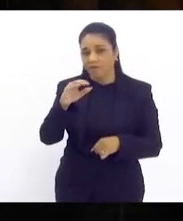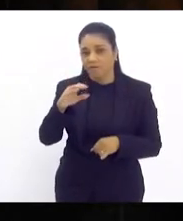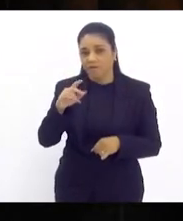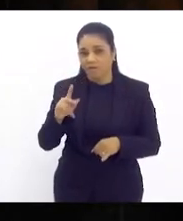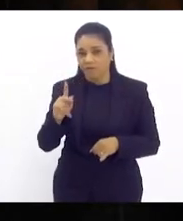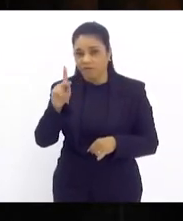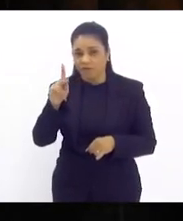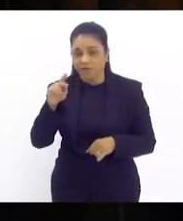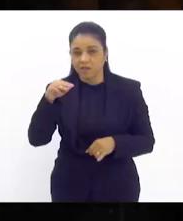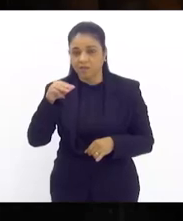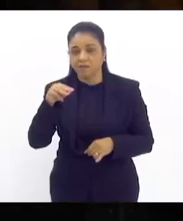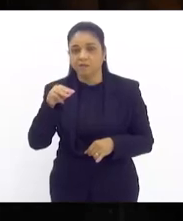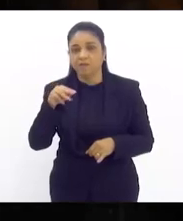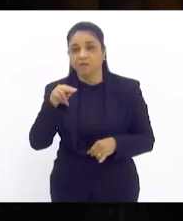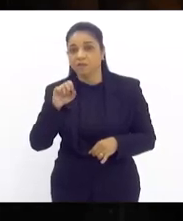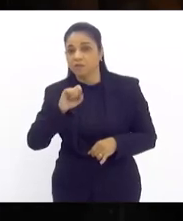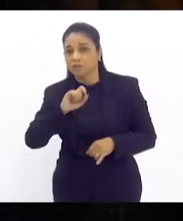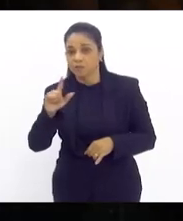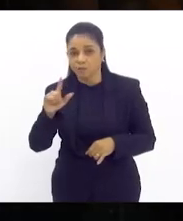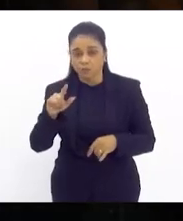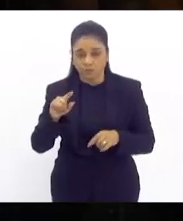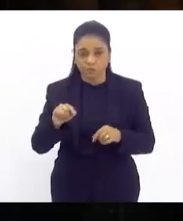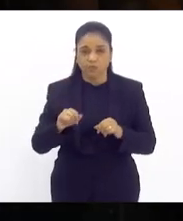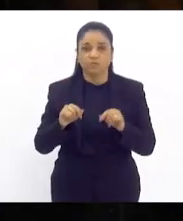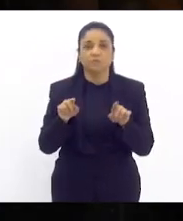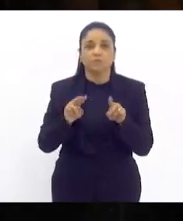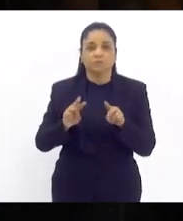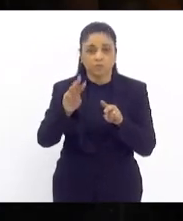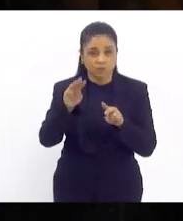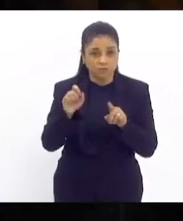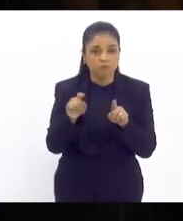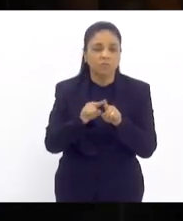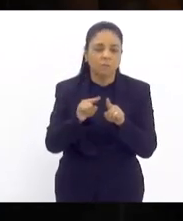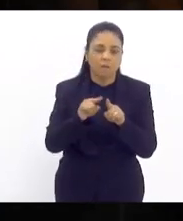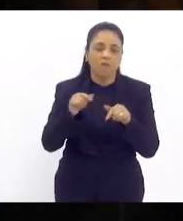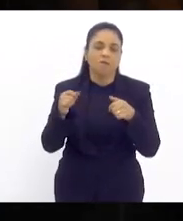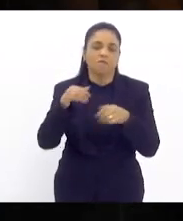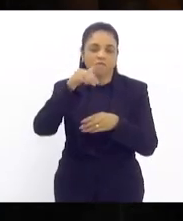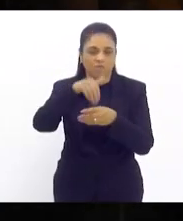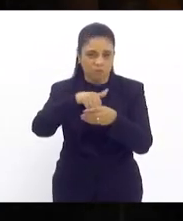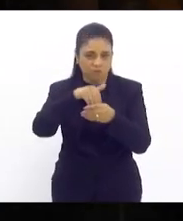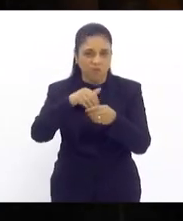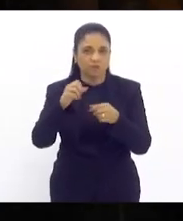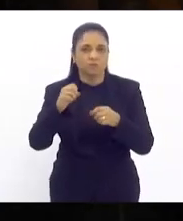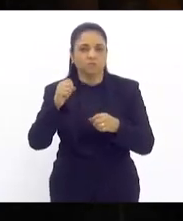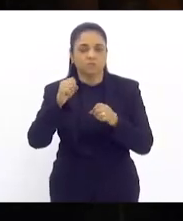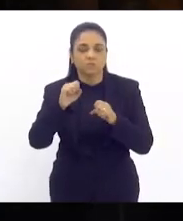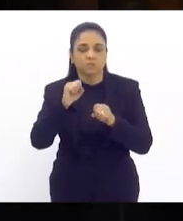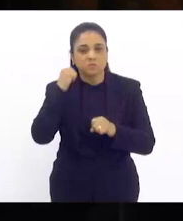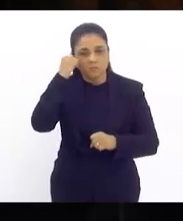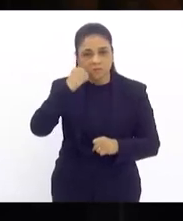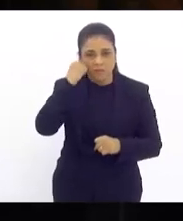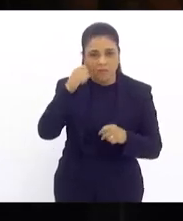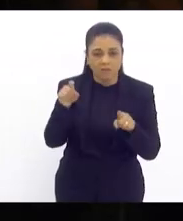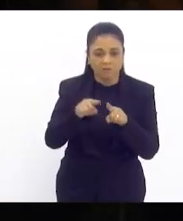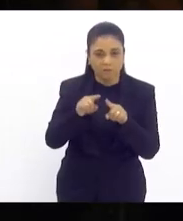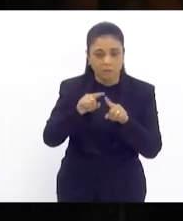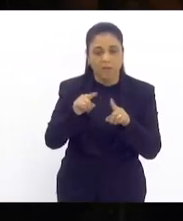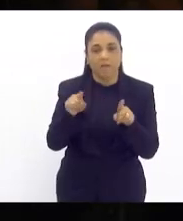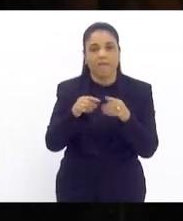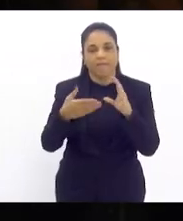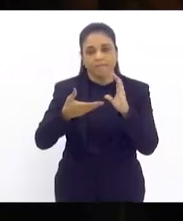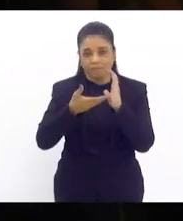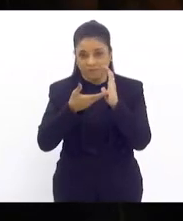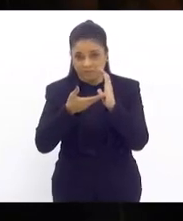Congresso Nacional e ainda vai ser tramitado de novo no Senado mas é importante dizer que esse PL das fake news